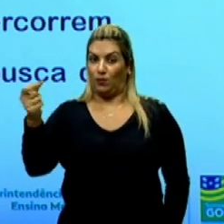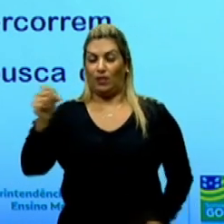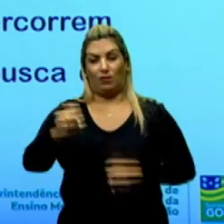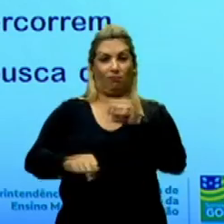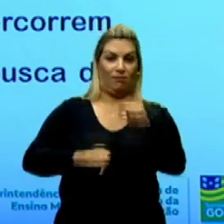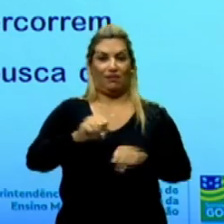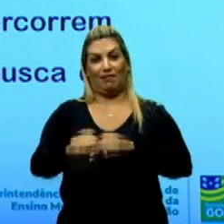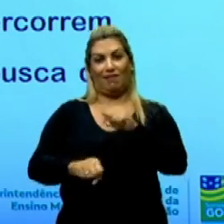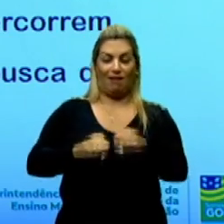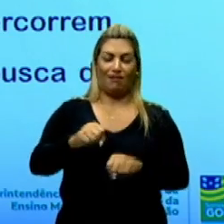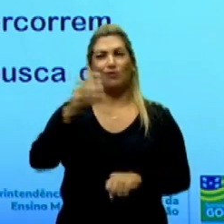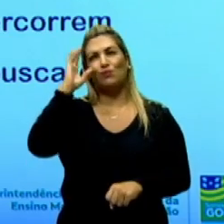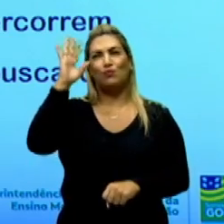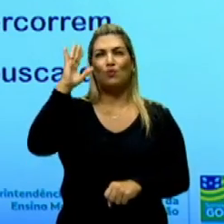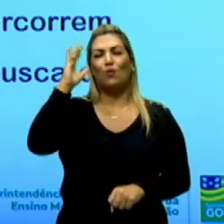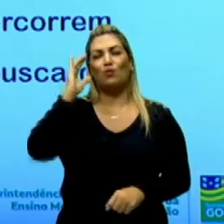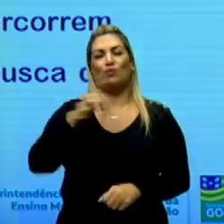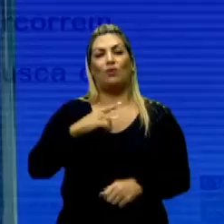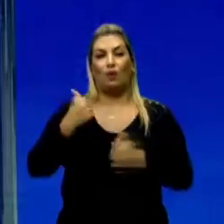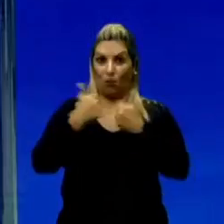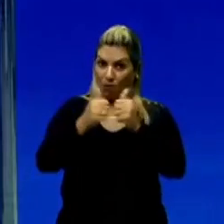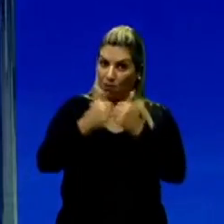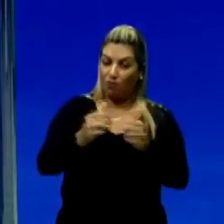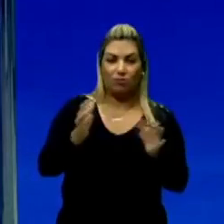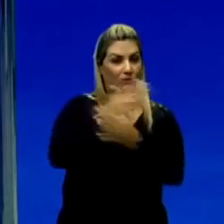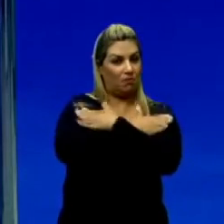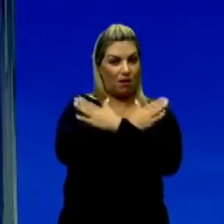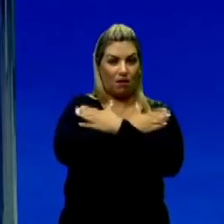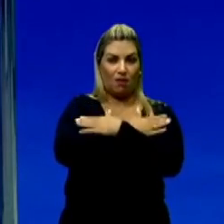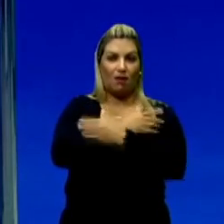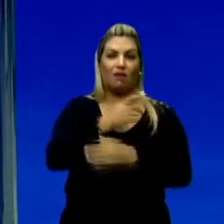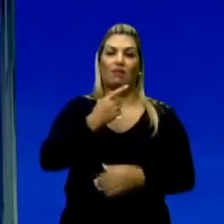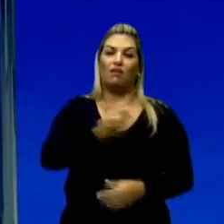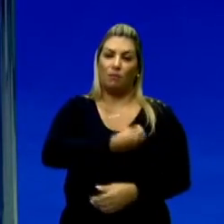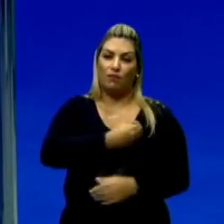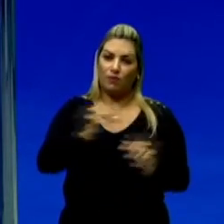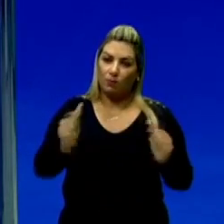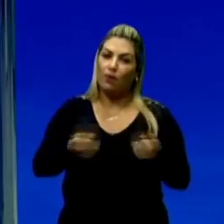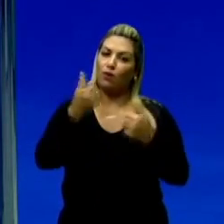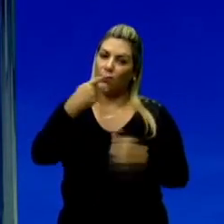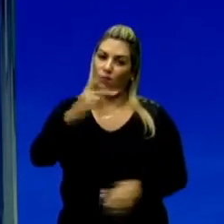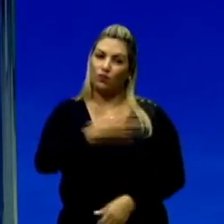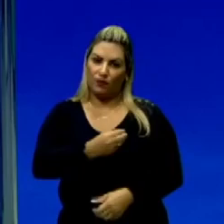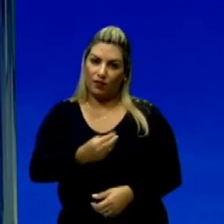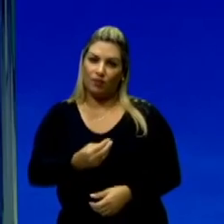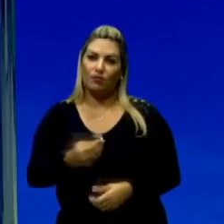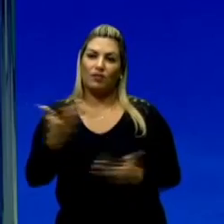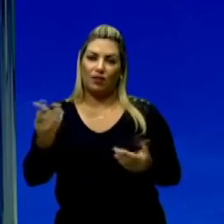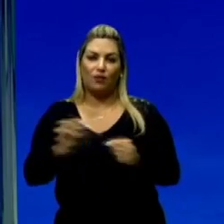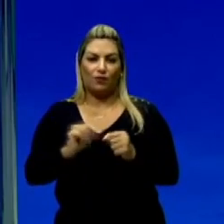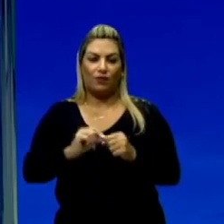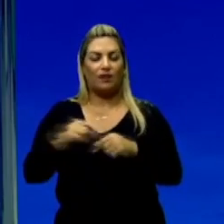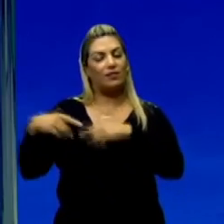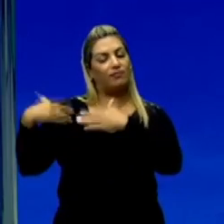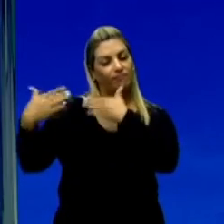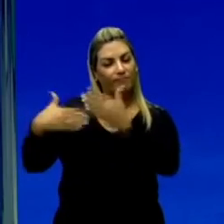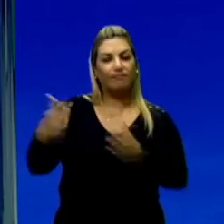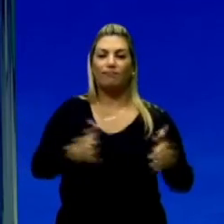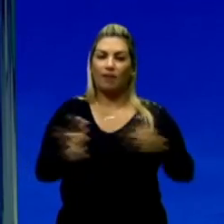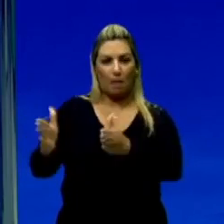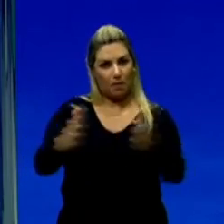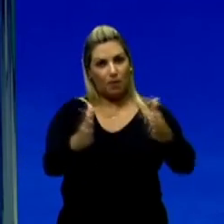bicicleta em busca de um sonho. Ele era um caminhoneiro desempregado, pretendia uma vida melhor para os seus filhos, então, ele faz essa trajetória,